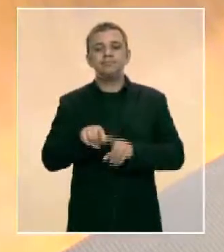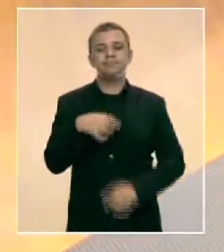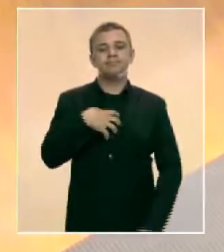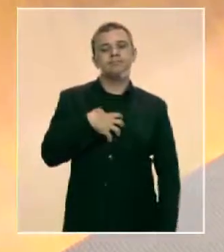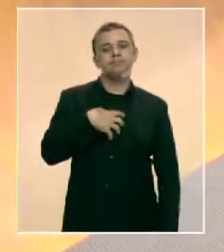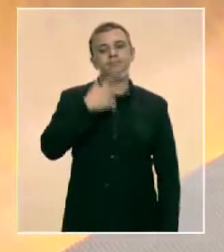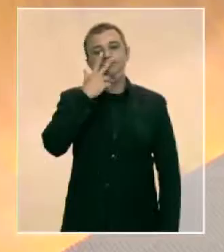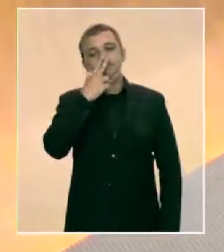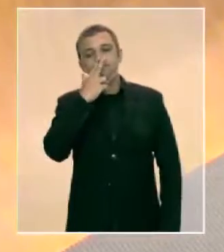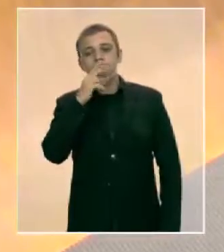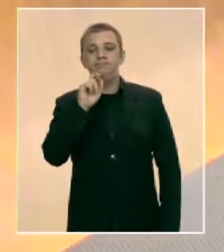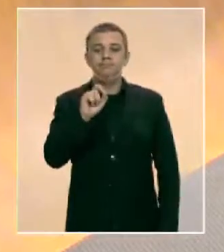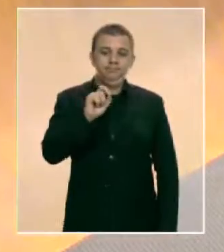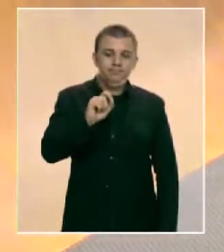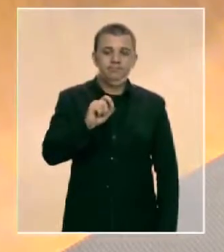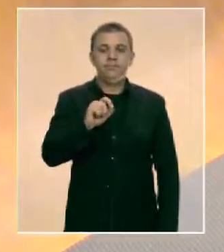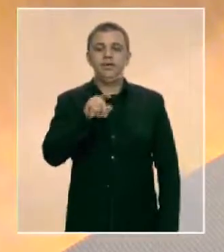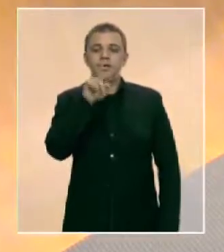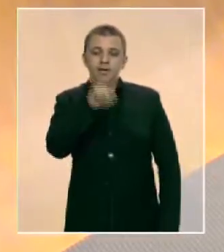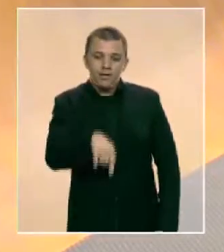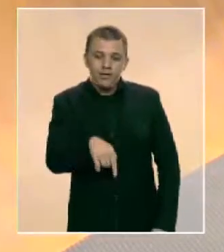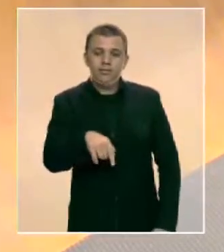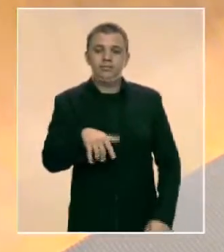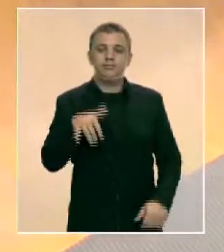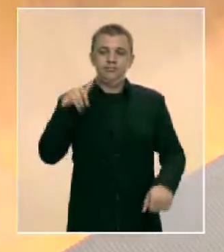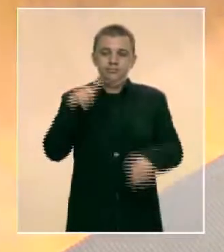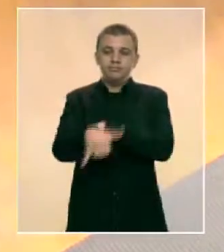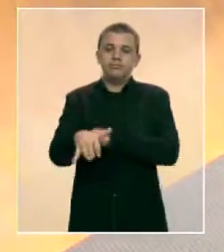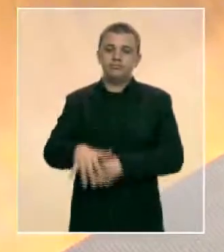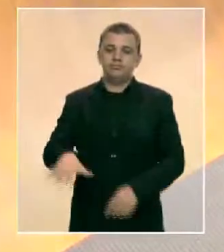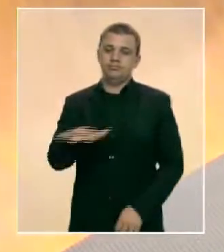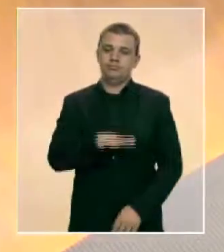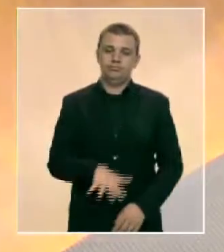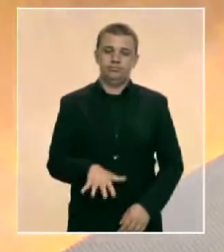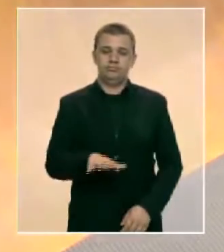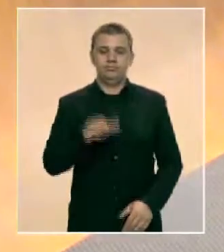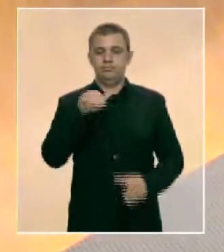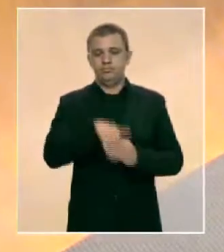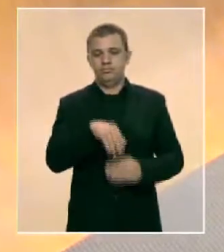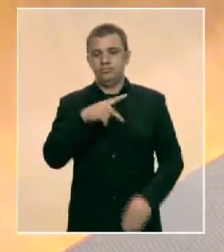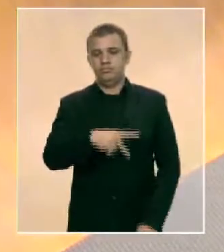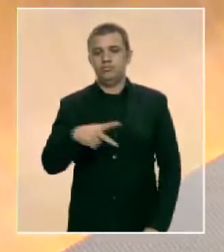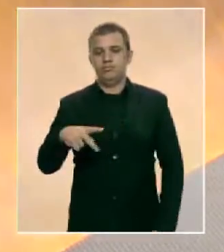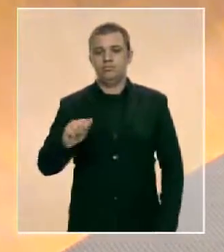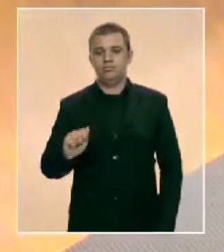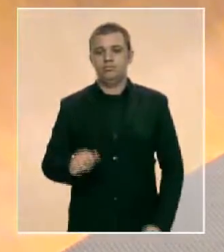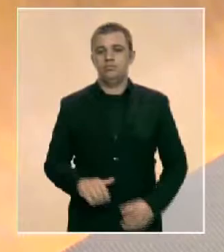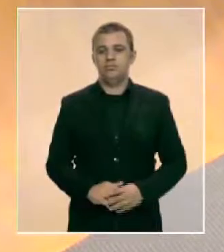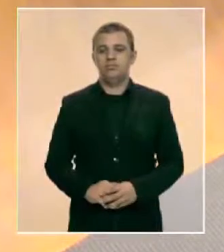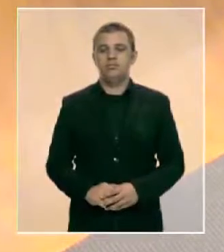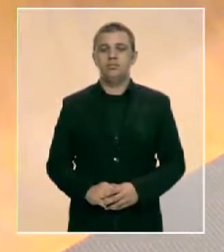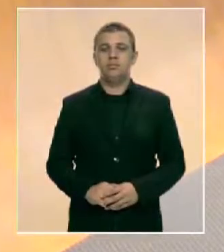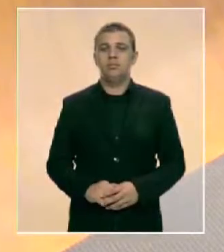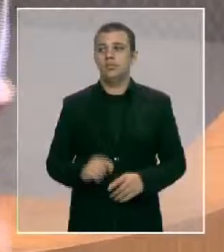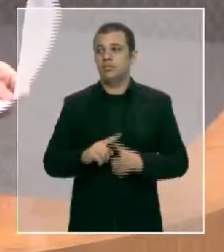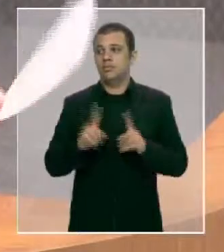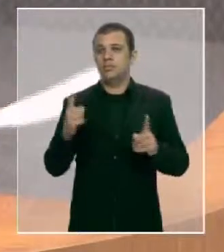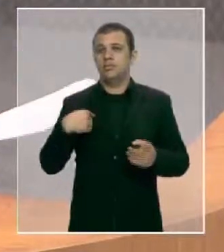pedalada numa votação de ontem do PPA. Mas, eu subi a esta tribuna